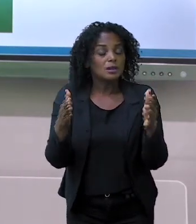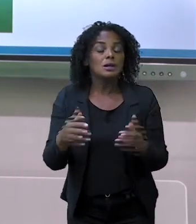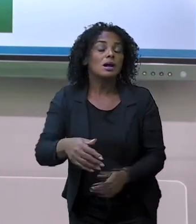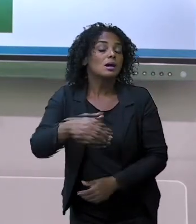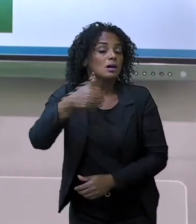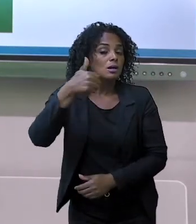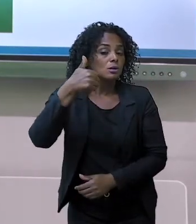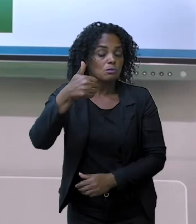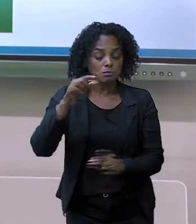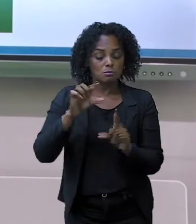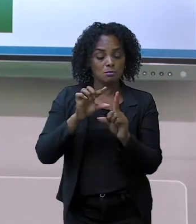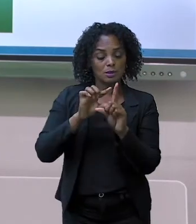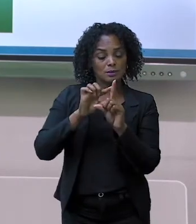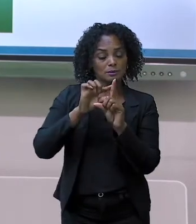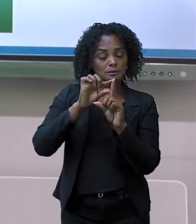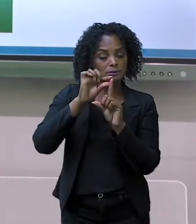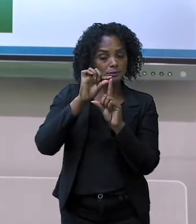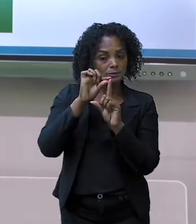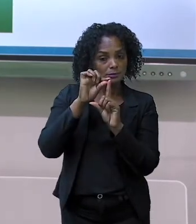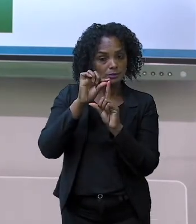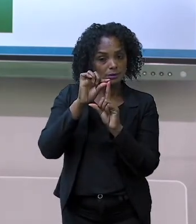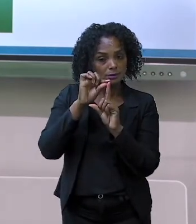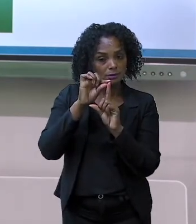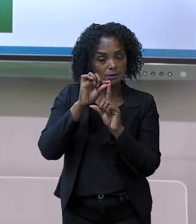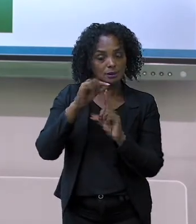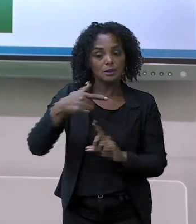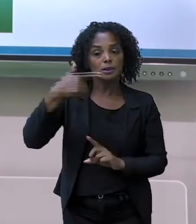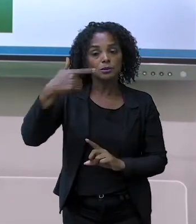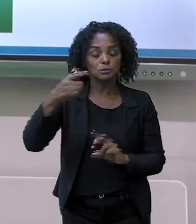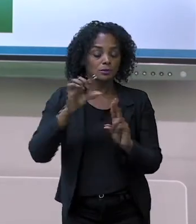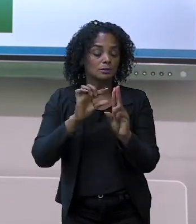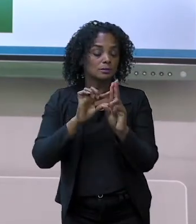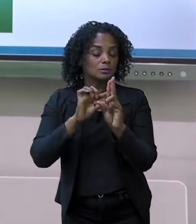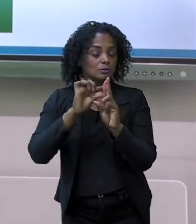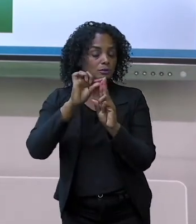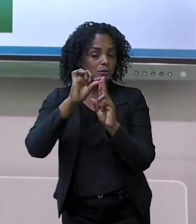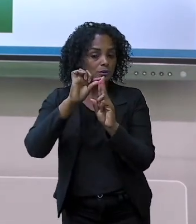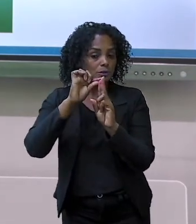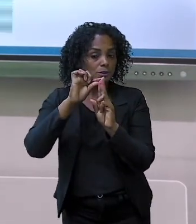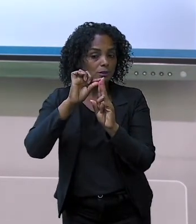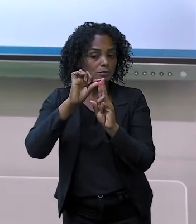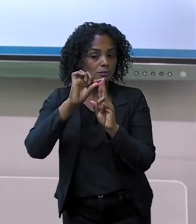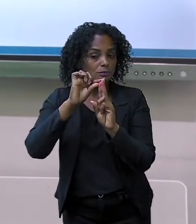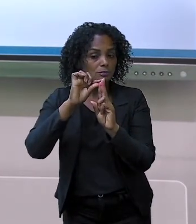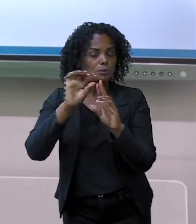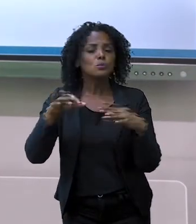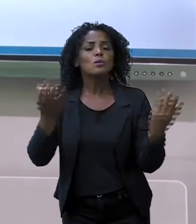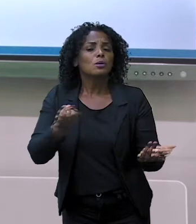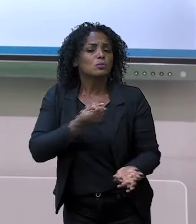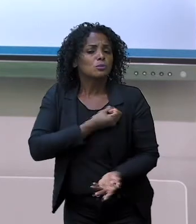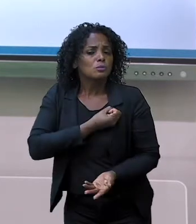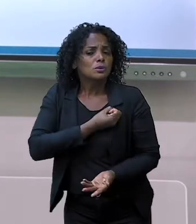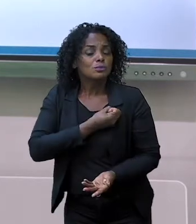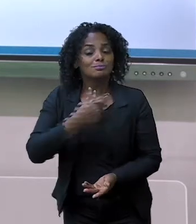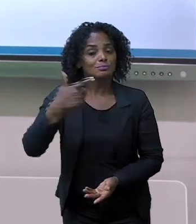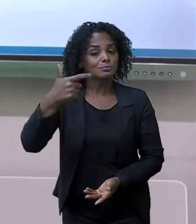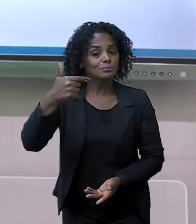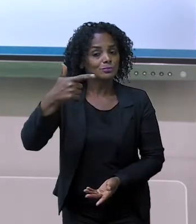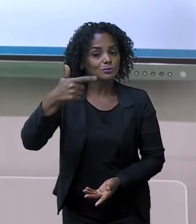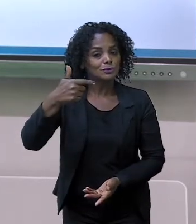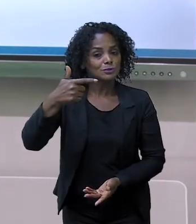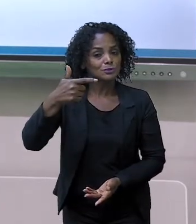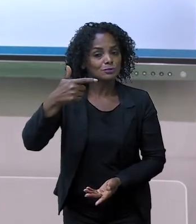dezena e duas unidades, que é o número doze. Então,